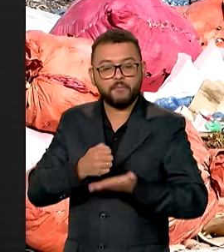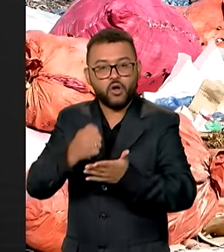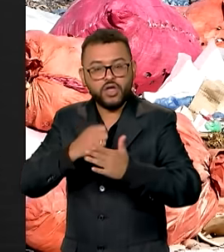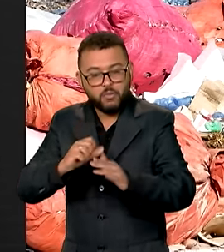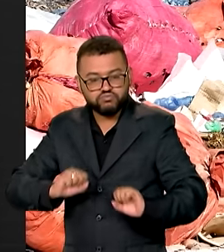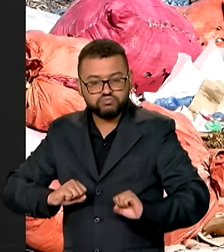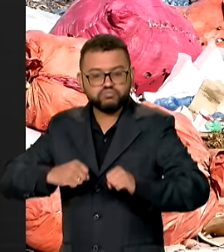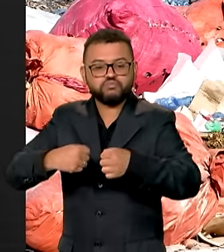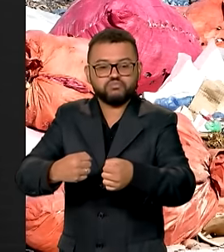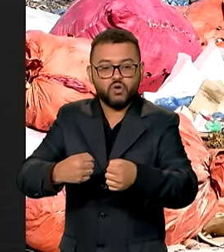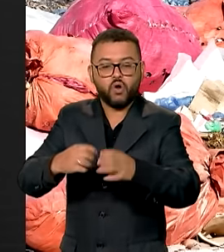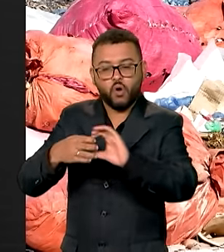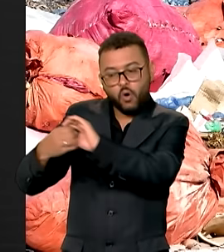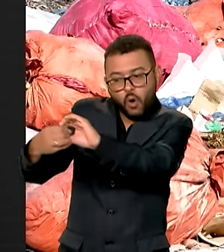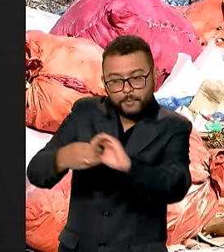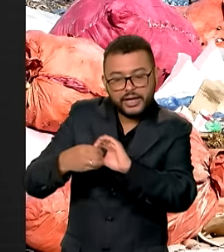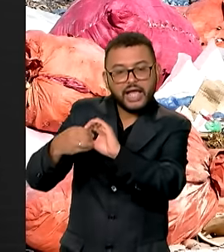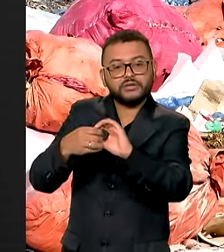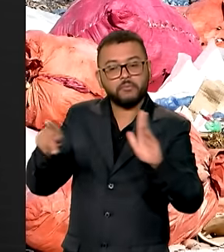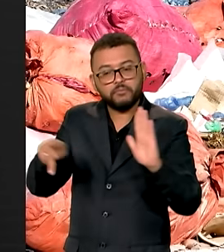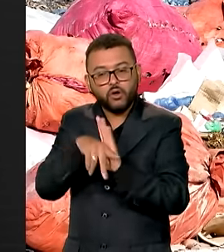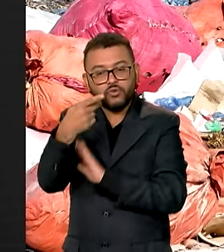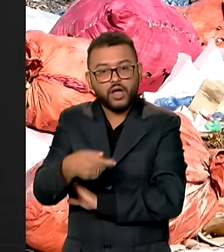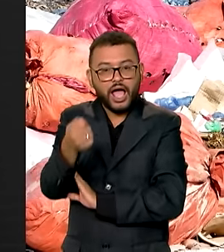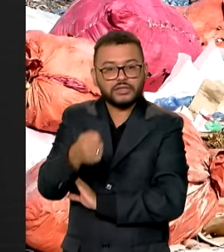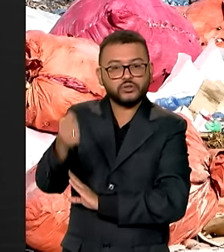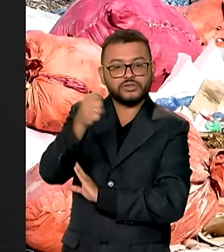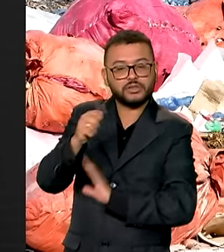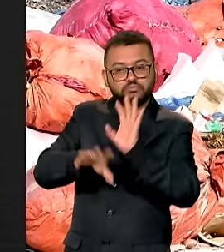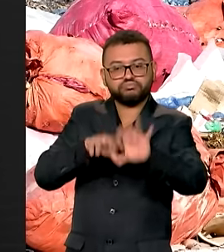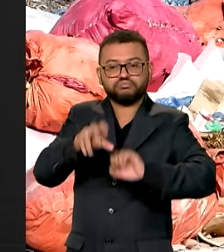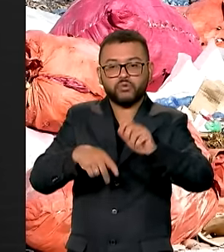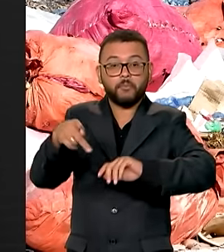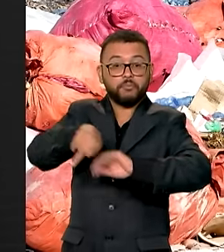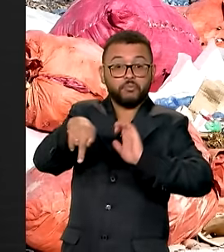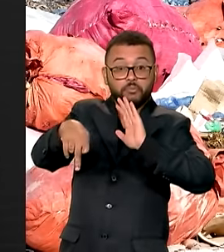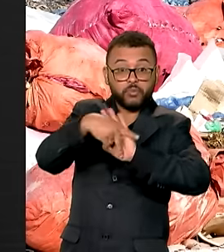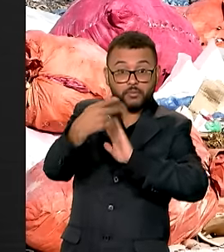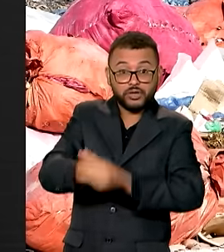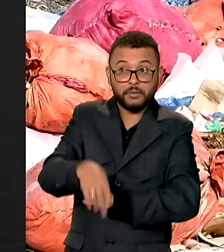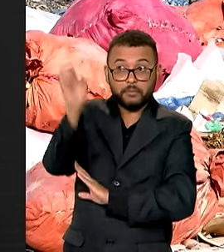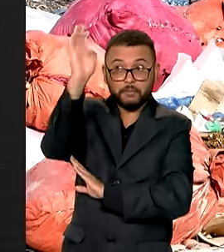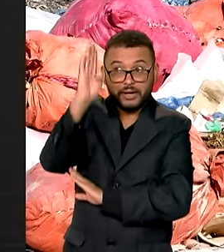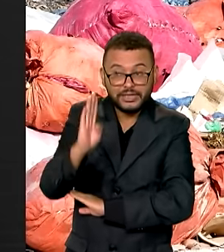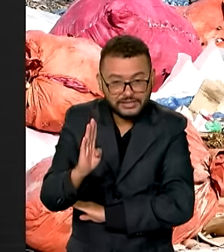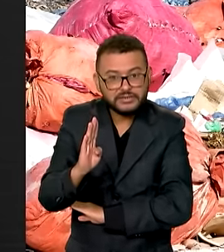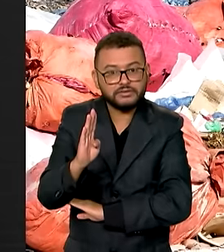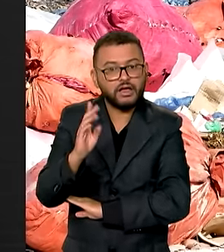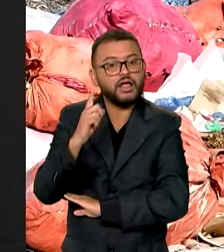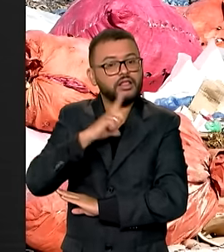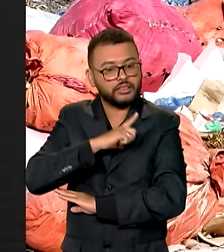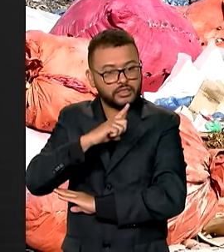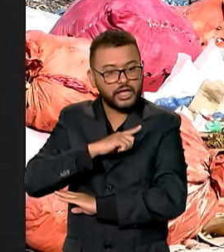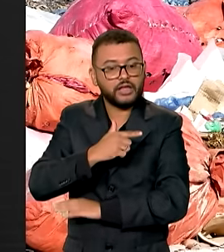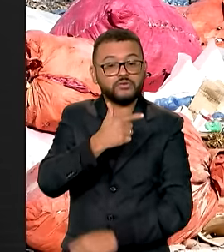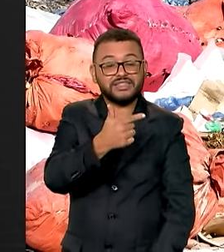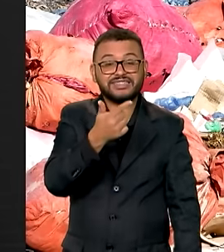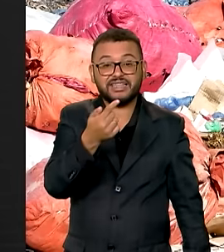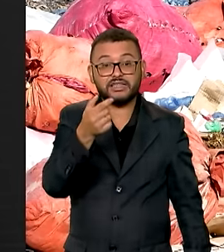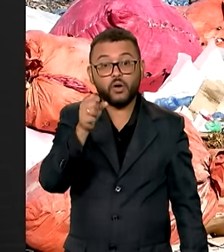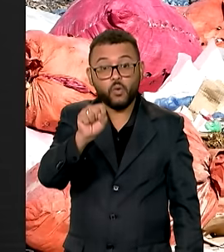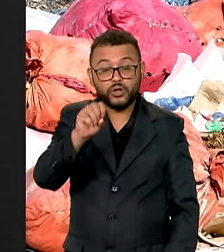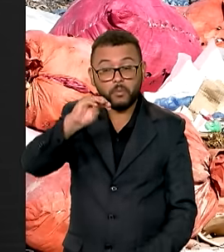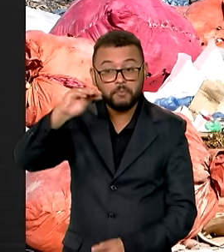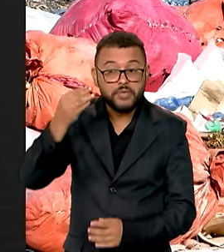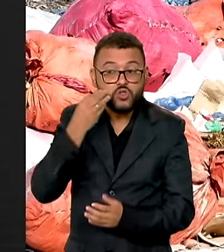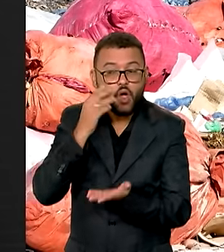cooperativas e associações de catadores de recicláveis em todo o país. Outros 278 milhões de reais